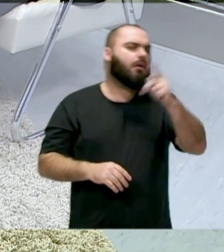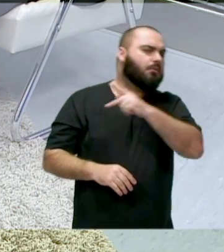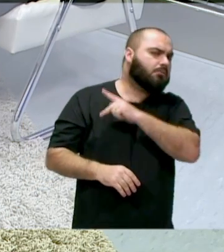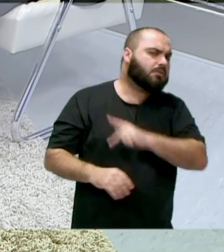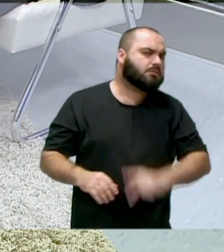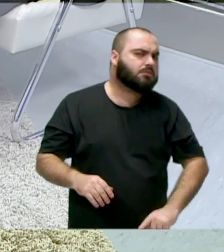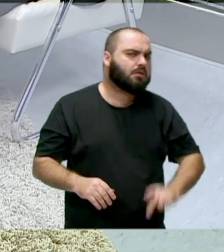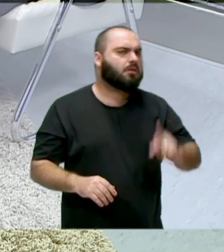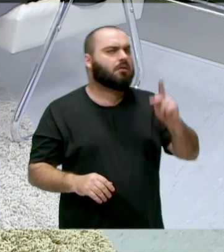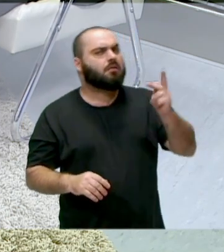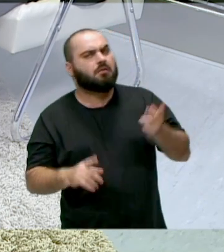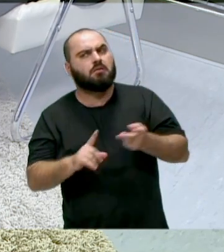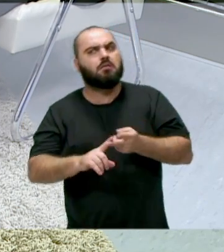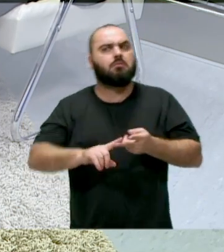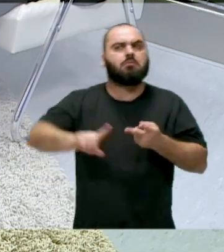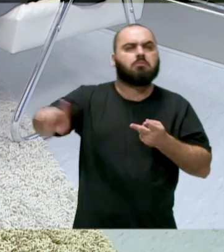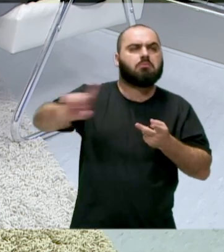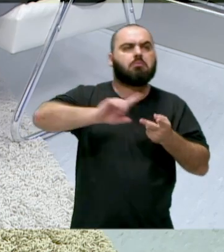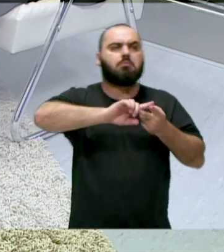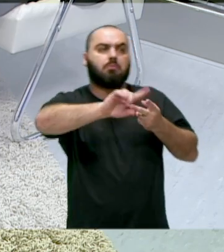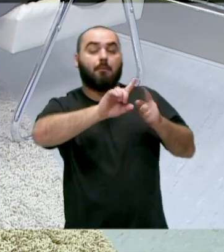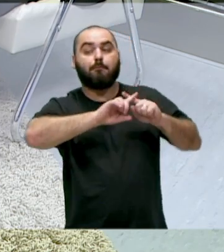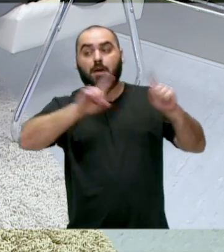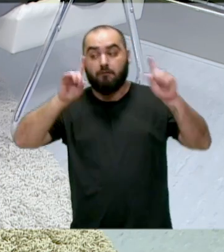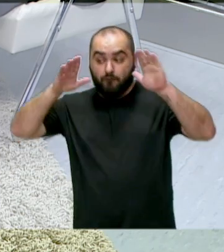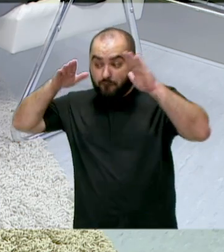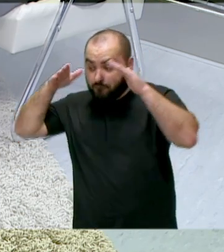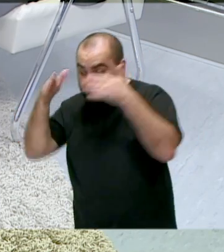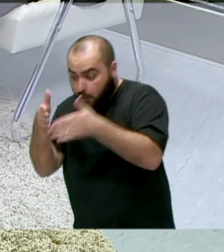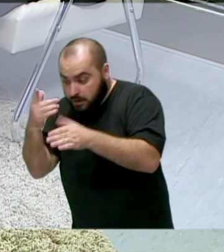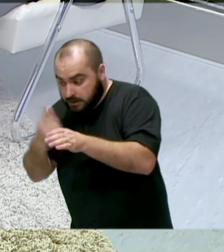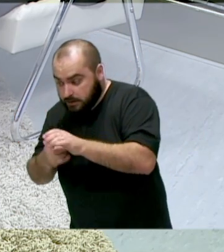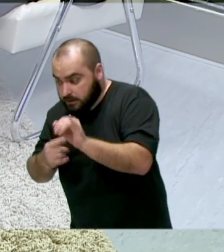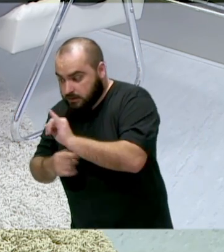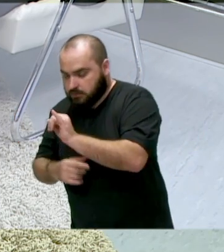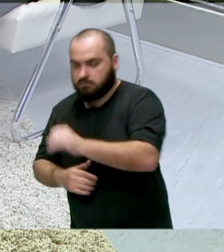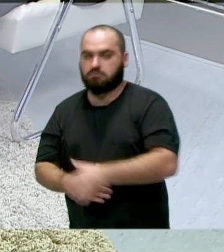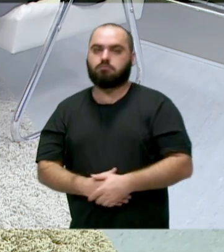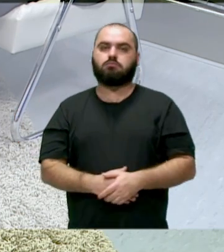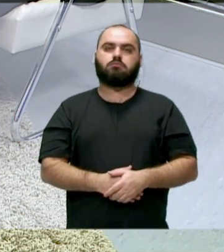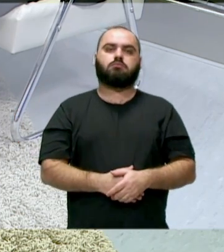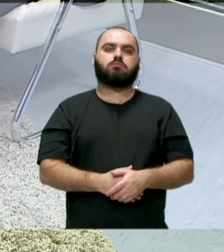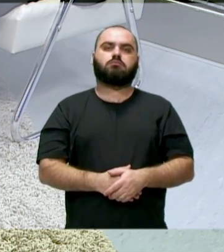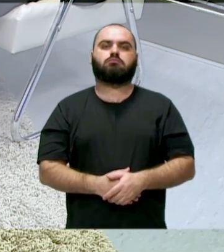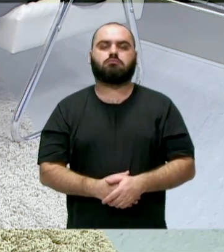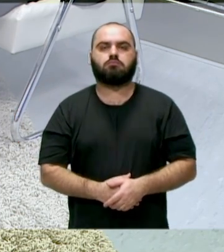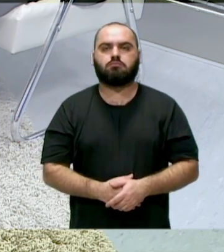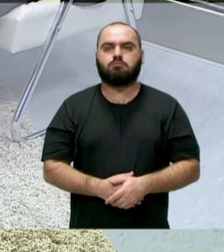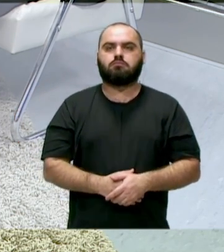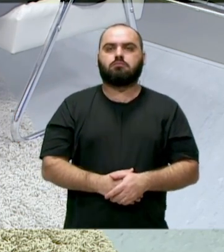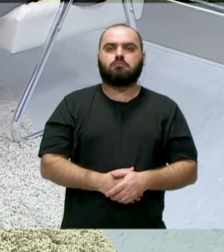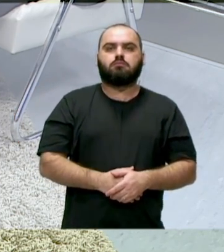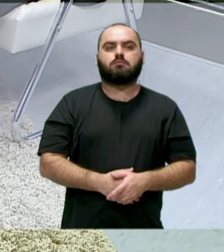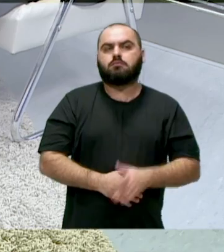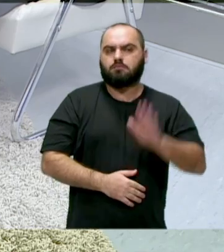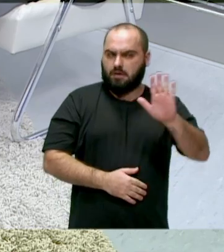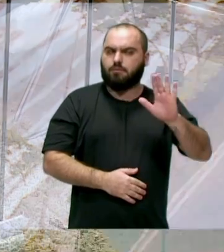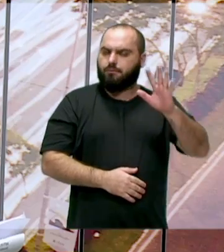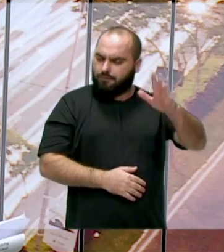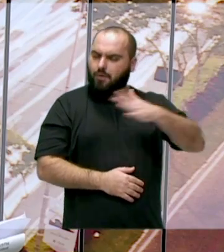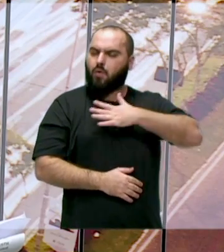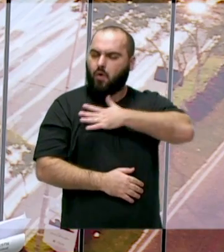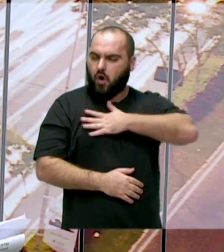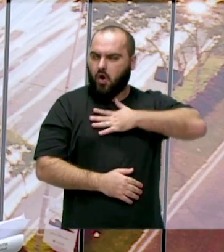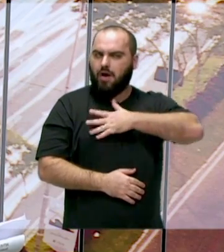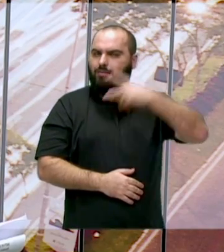um, de outro, mas eu tento focar aqui na nossa cidade. Vereador, o que levou o senhor a entrar na política, além do gosto, além dessa